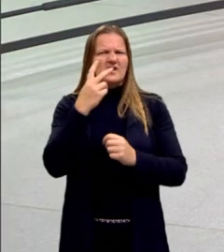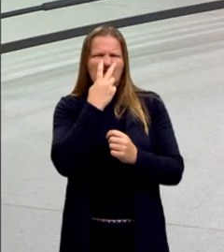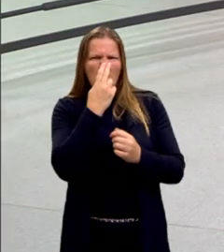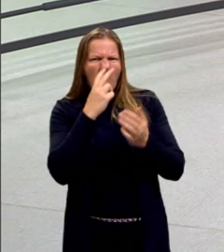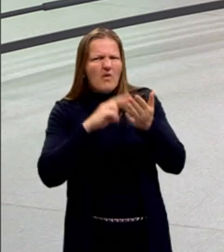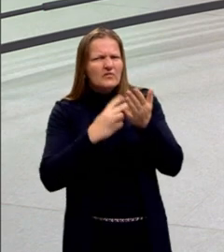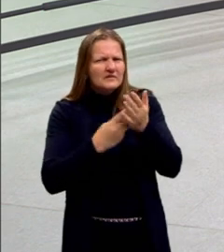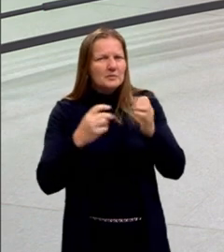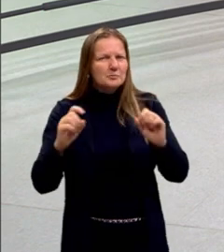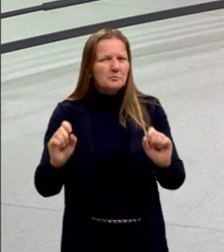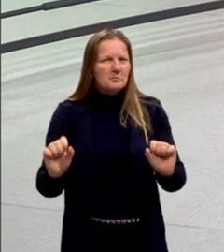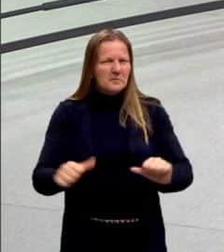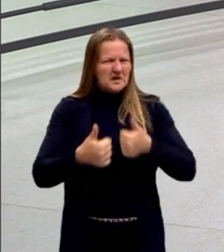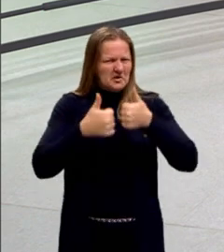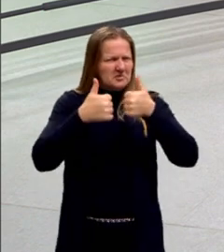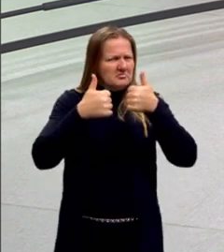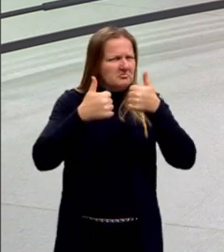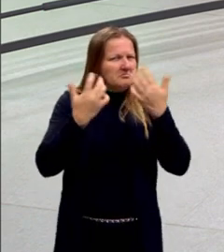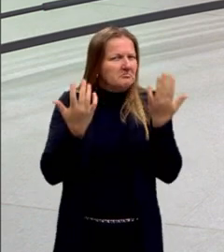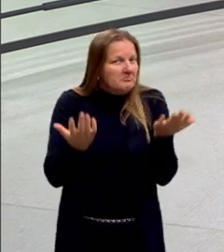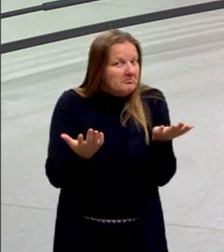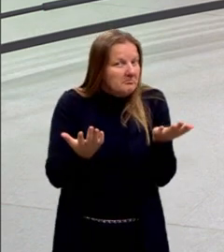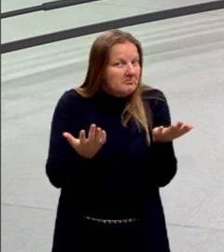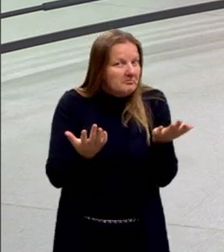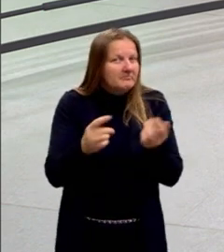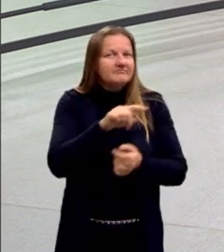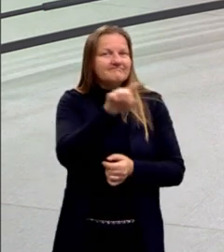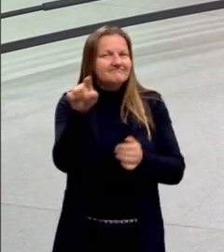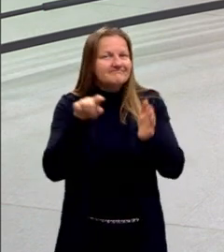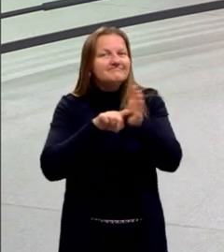que melhoria, pessoal? O que vocês acham?